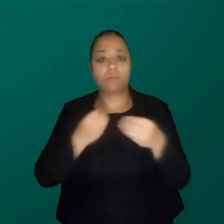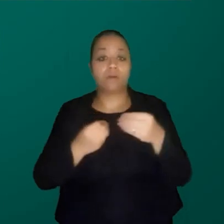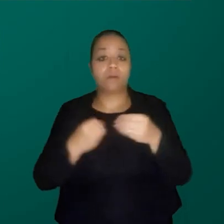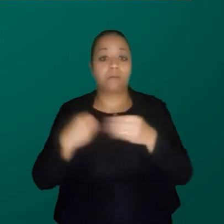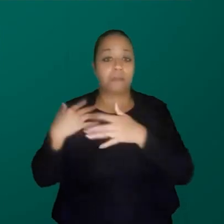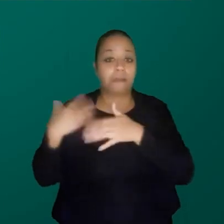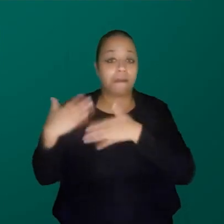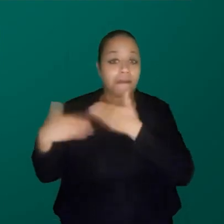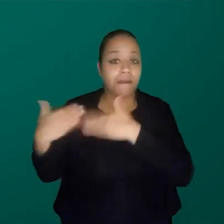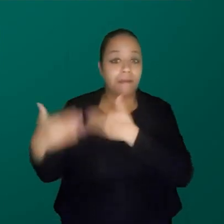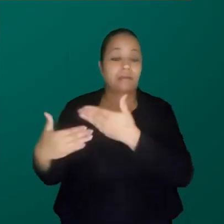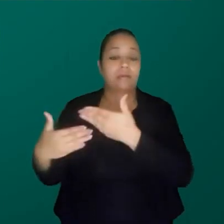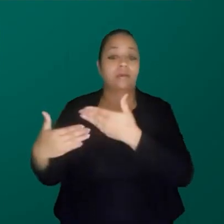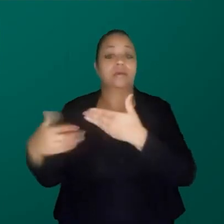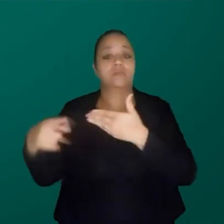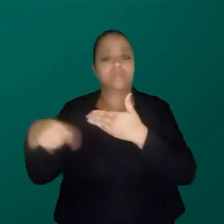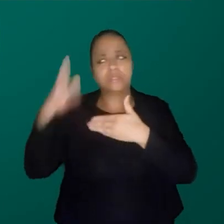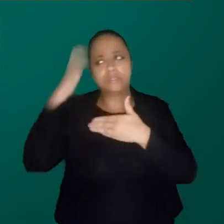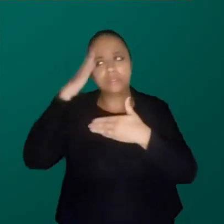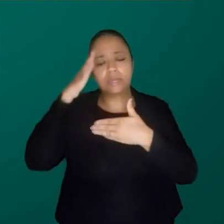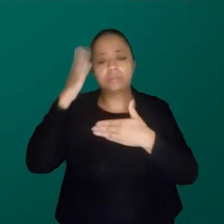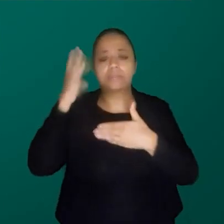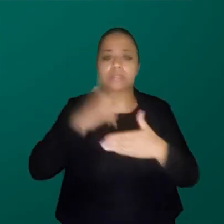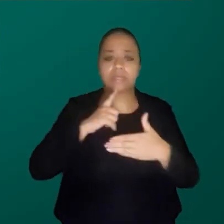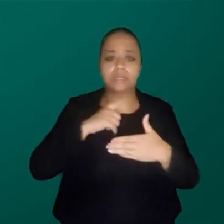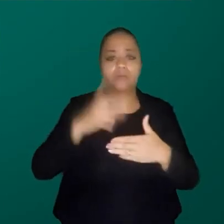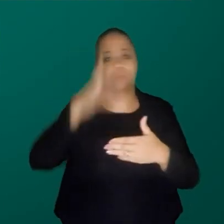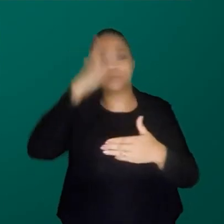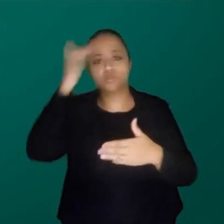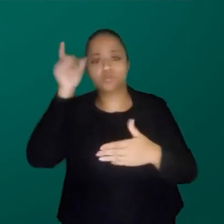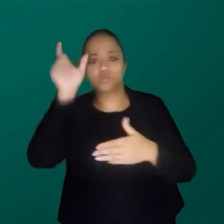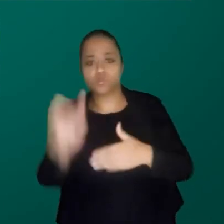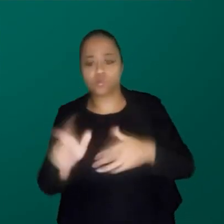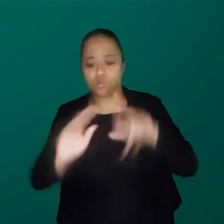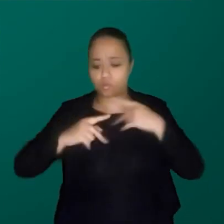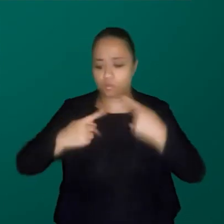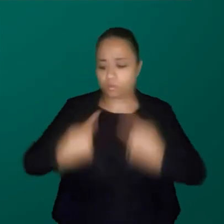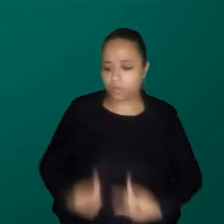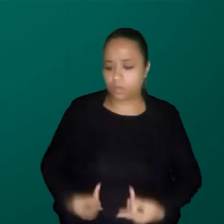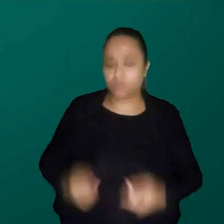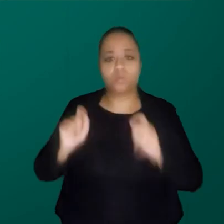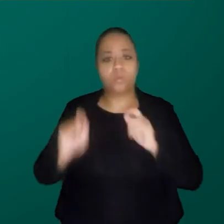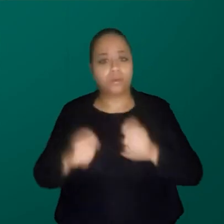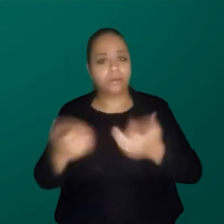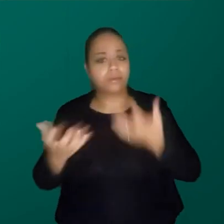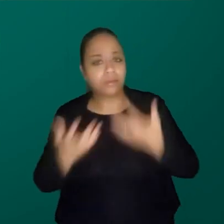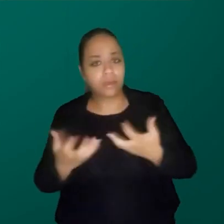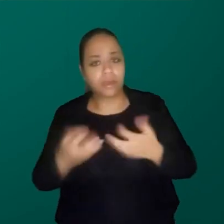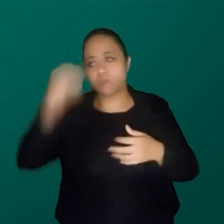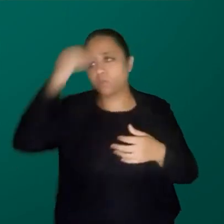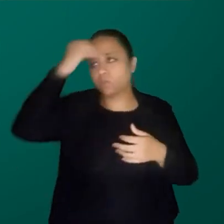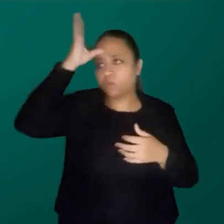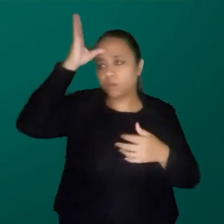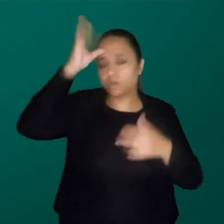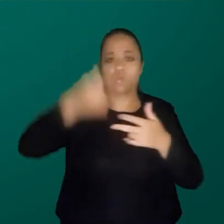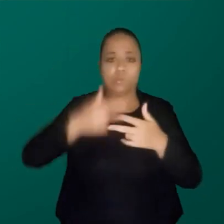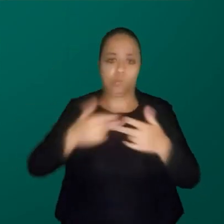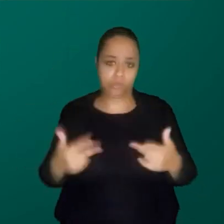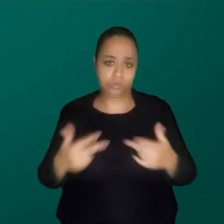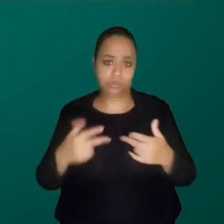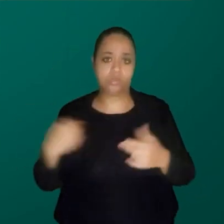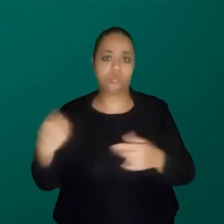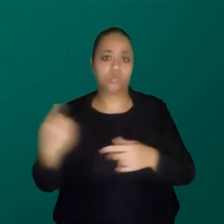todo mundo tem aqui sobre as pessoas, sobre quem é humano, sobre o que se quer, sobre o que é conhecimento. E a gente vai